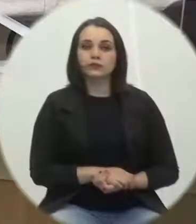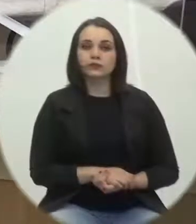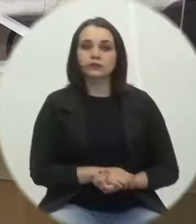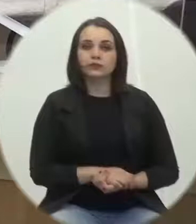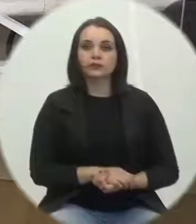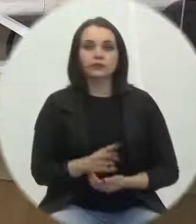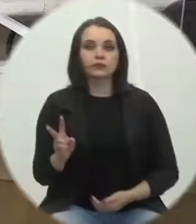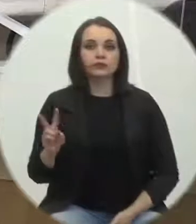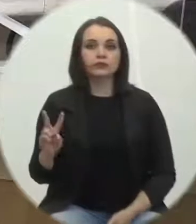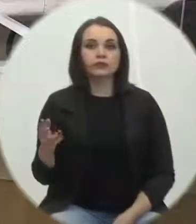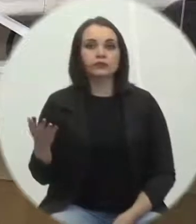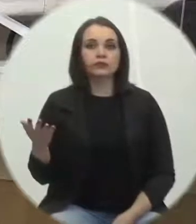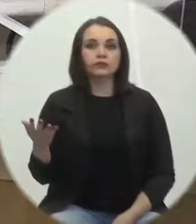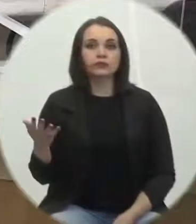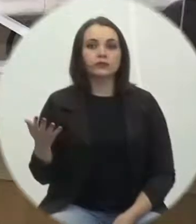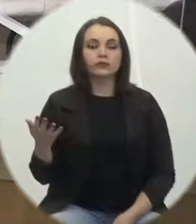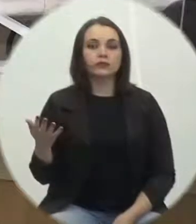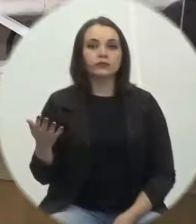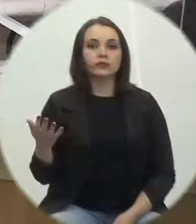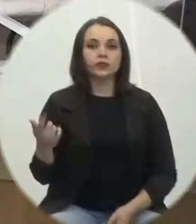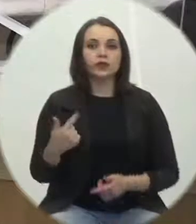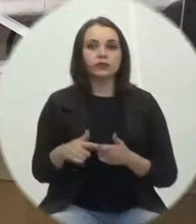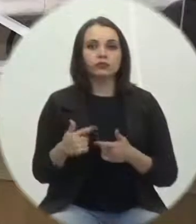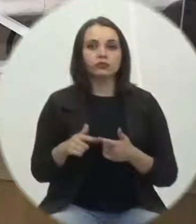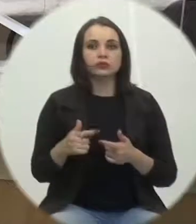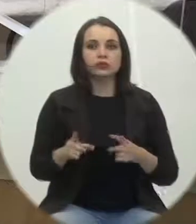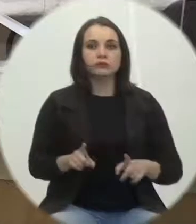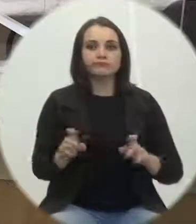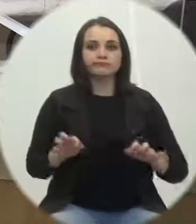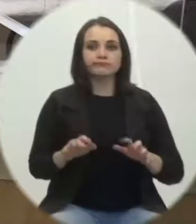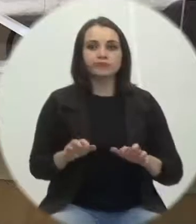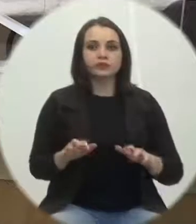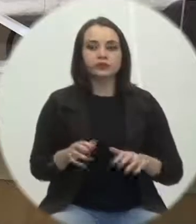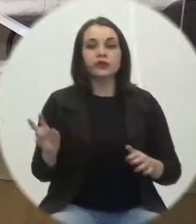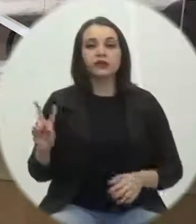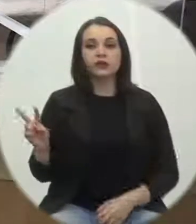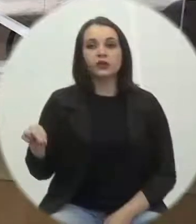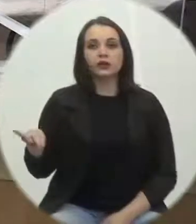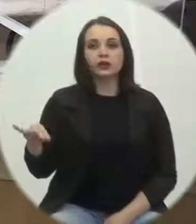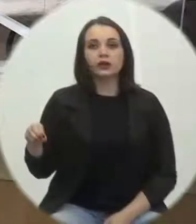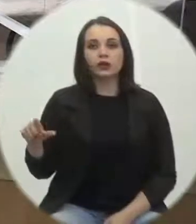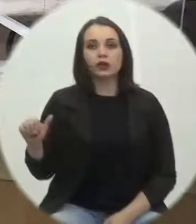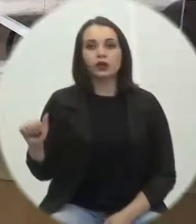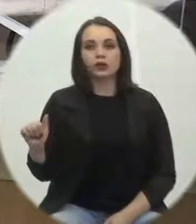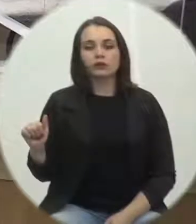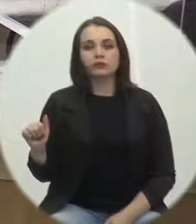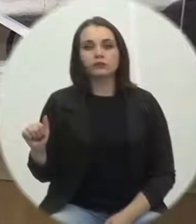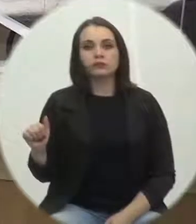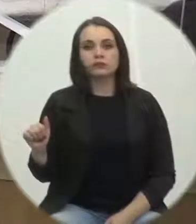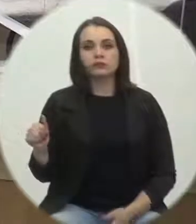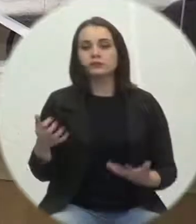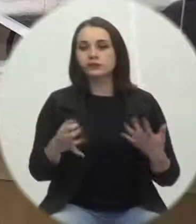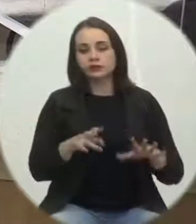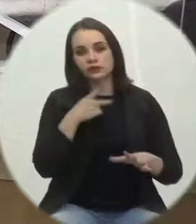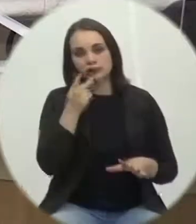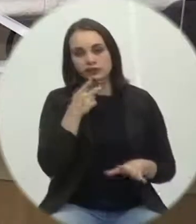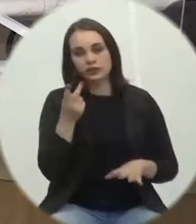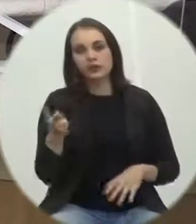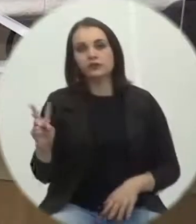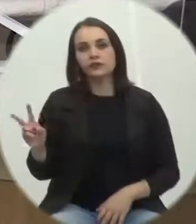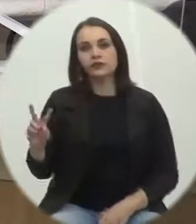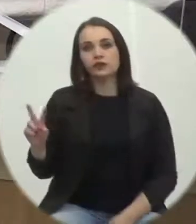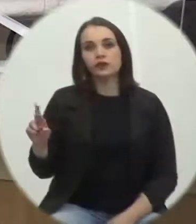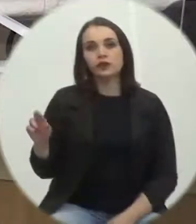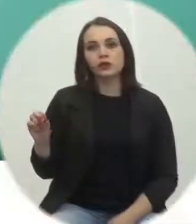O vereador Márcio está presente, mas deve estar com problema técnico. Com a palavra o vereador Nicola Martins. Declina. Declina. Com a